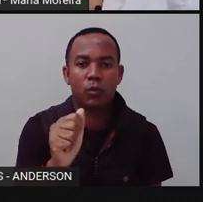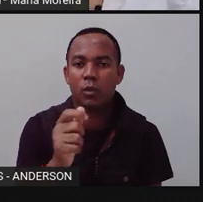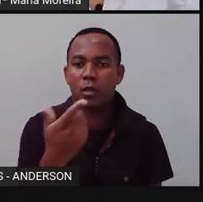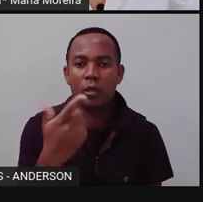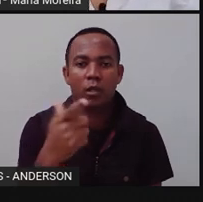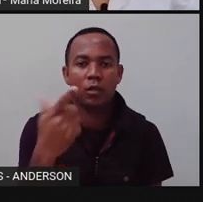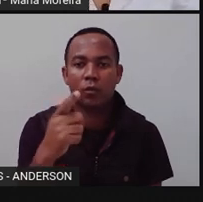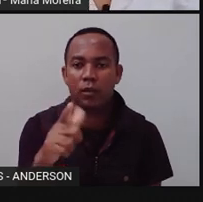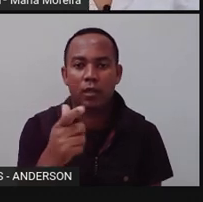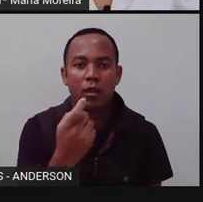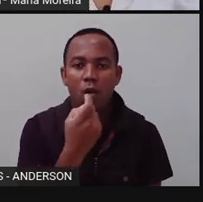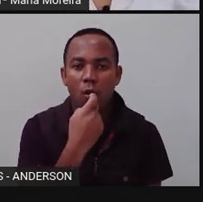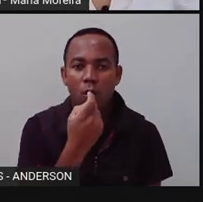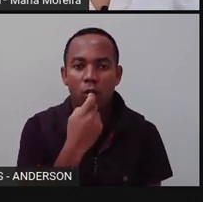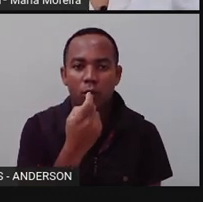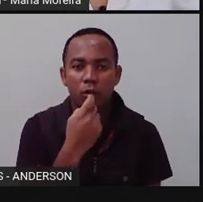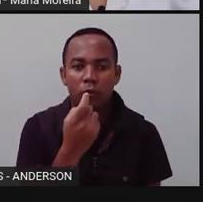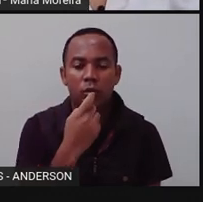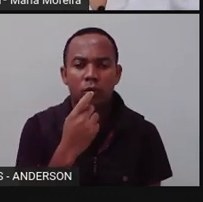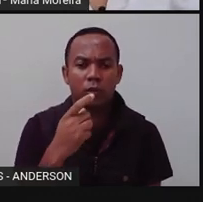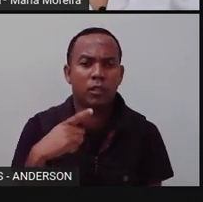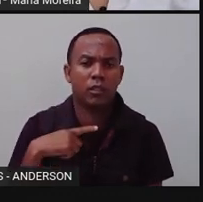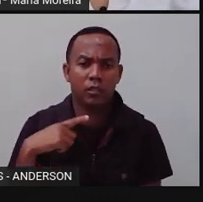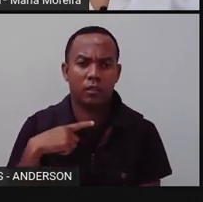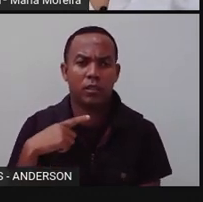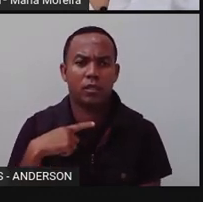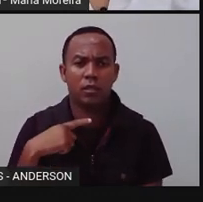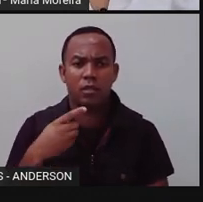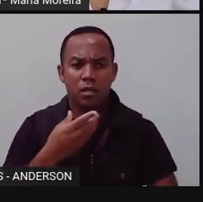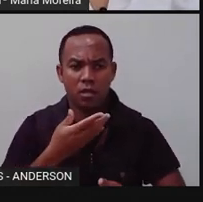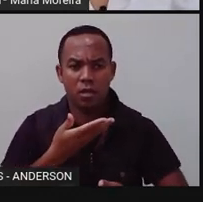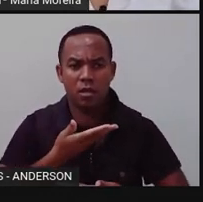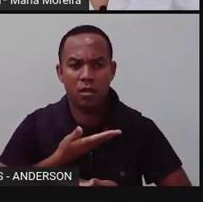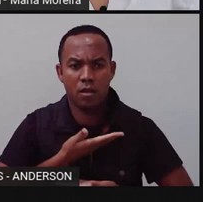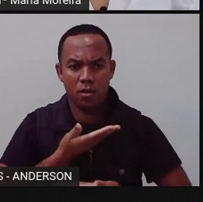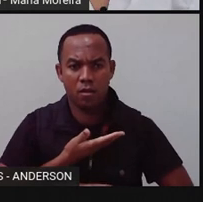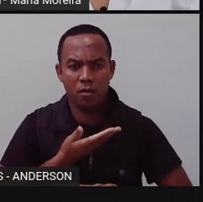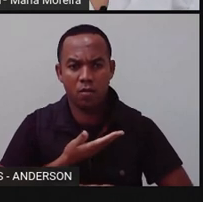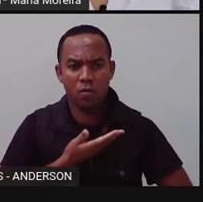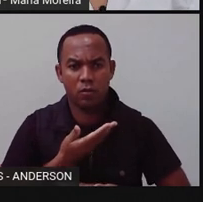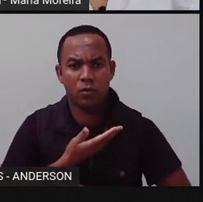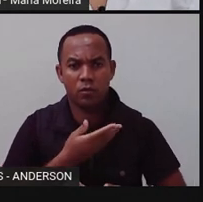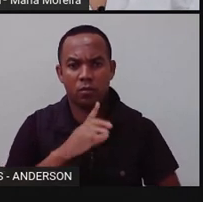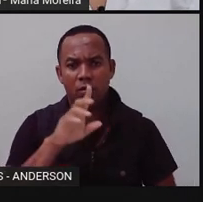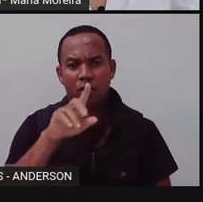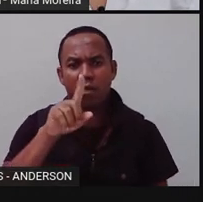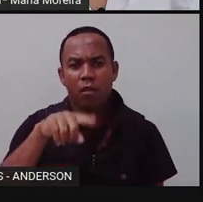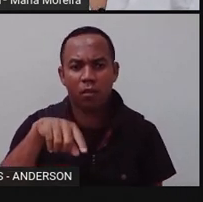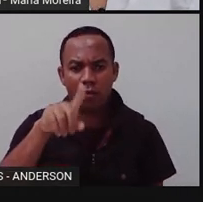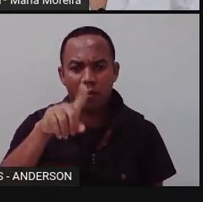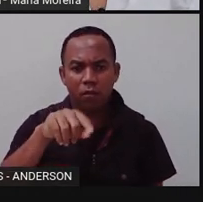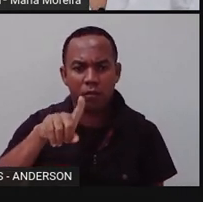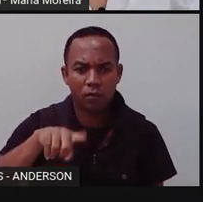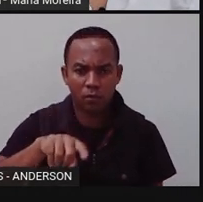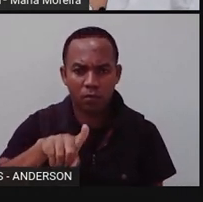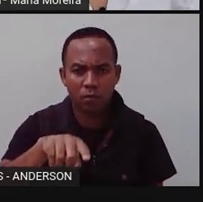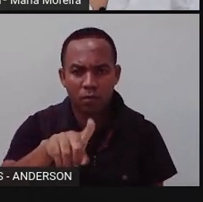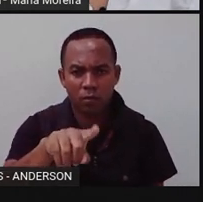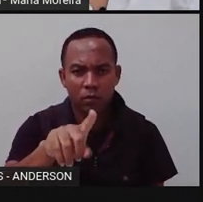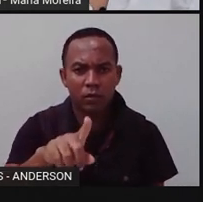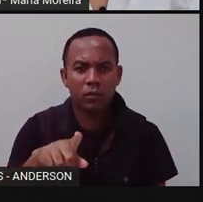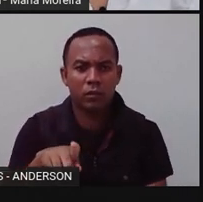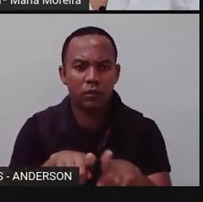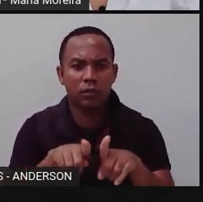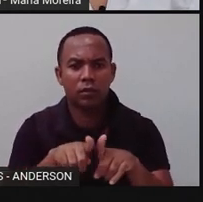Algumas espécies possuem um corpo mole, como é o caso da minhoca, certo? Outras apresentam uma